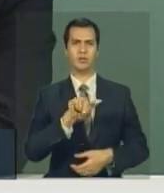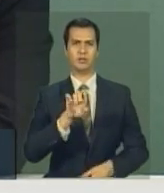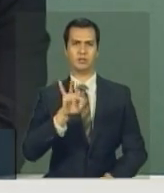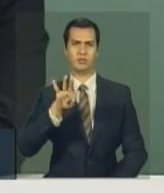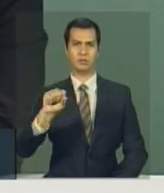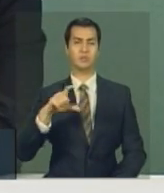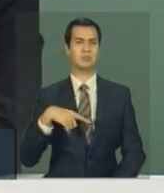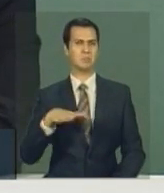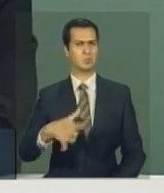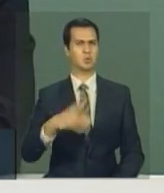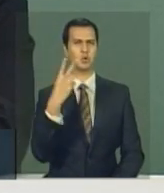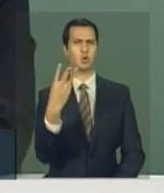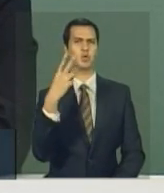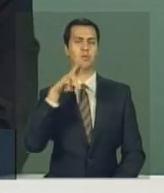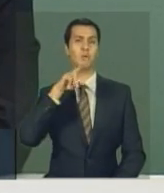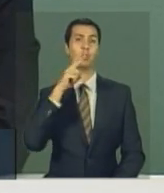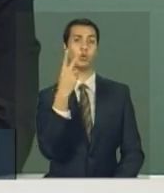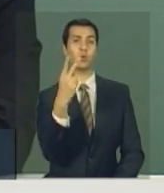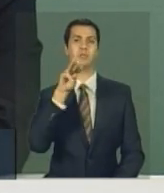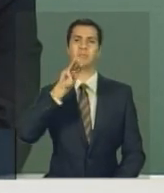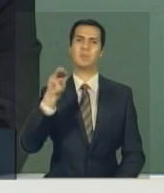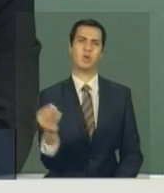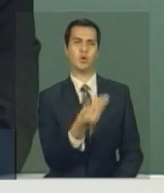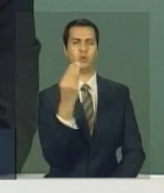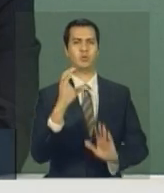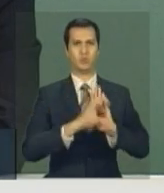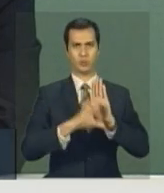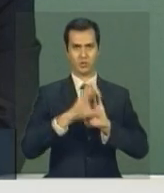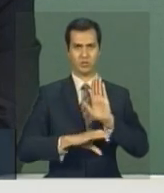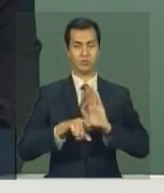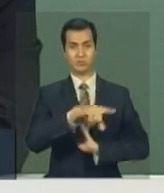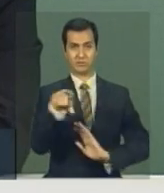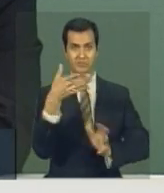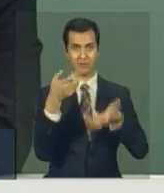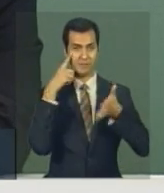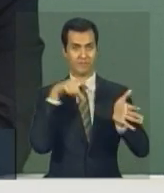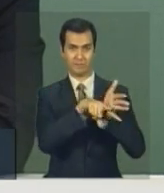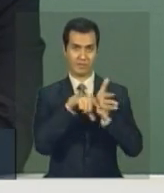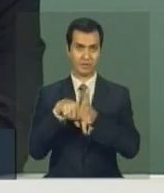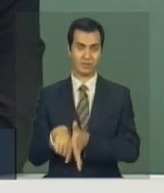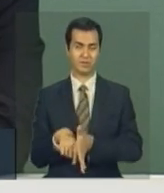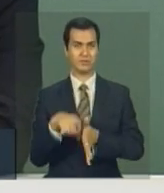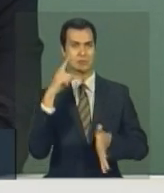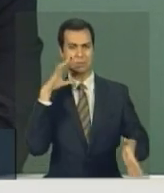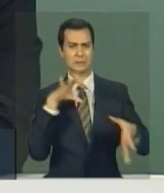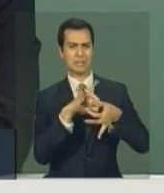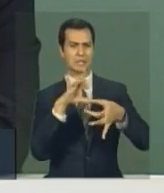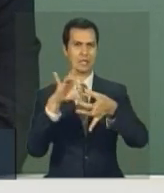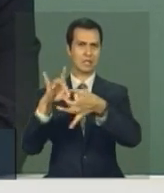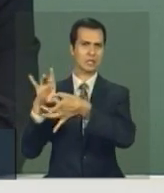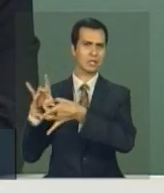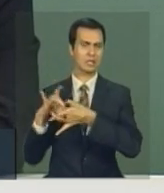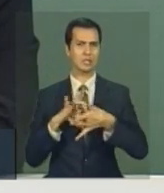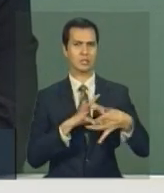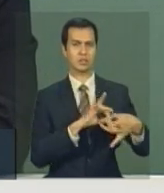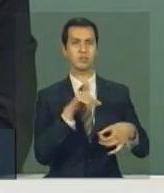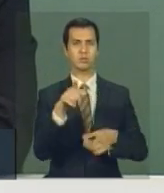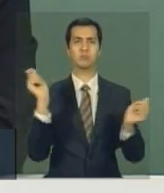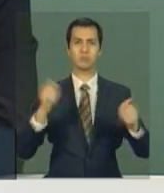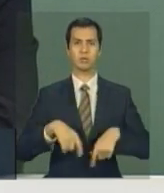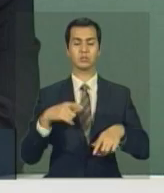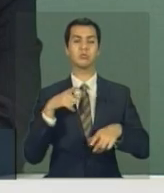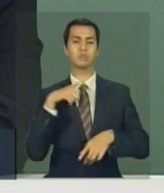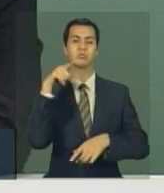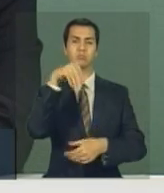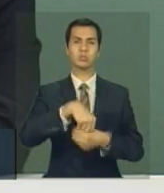mais de dois milhões de currículos. Então, qualquer pesquisa que você quiser fazer, conexões, redes, intercâmbio, você tem lá um